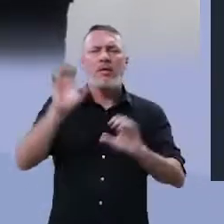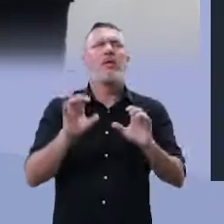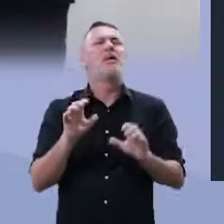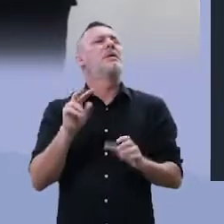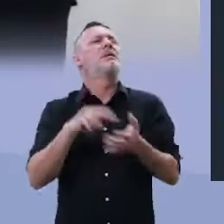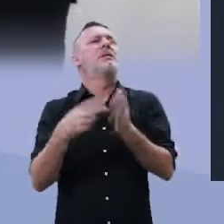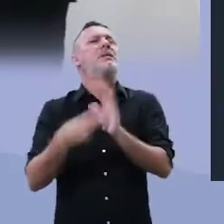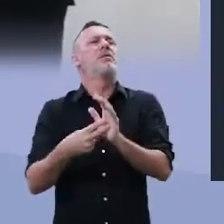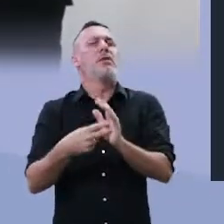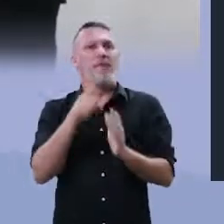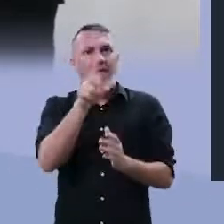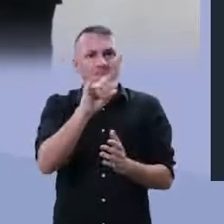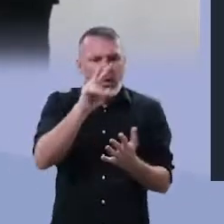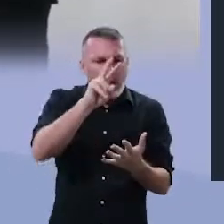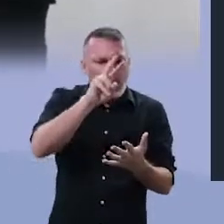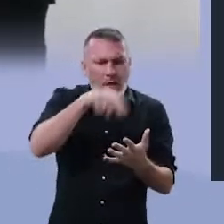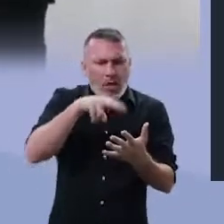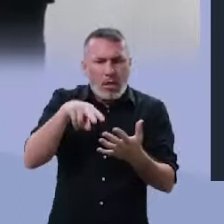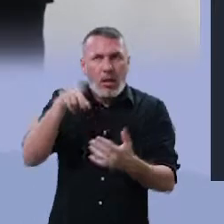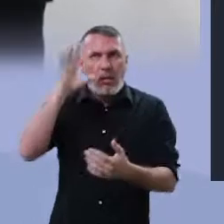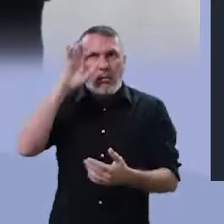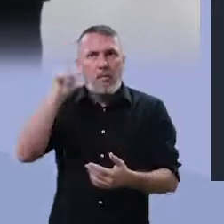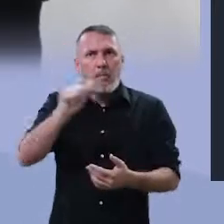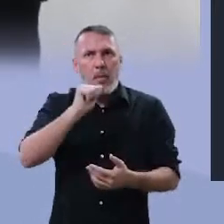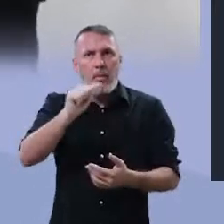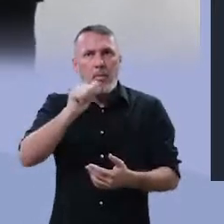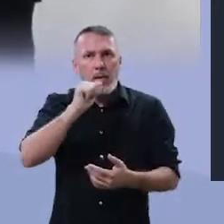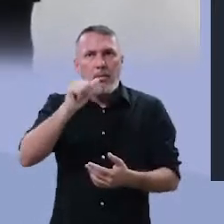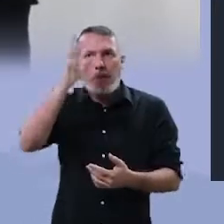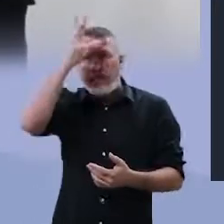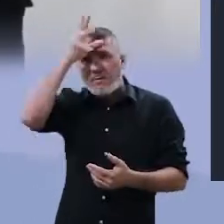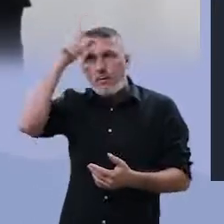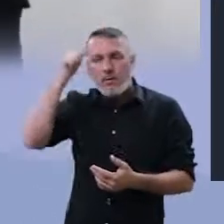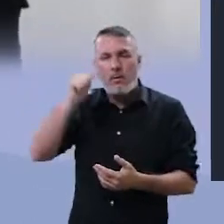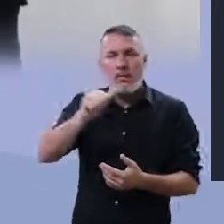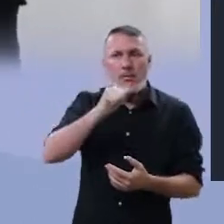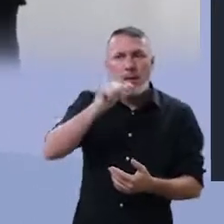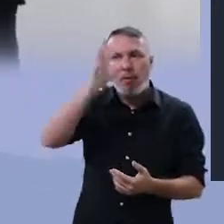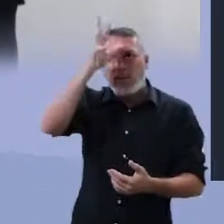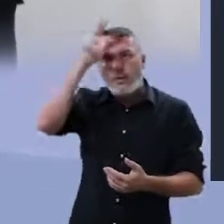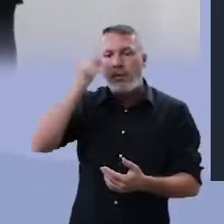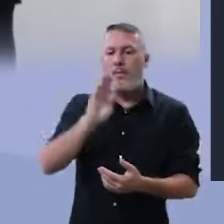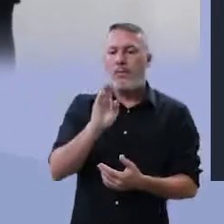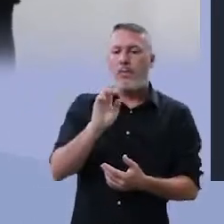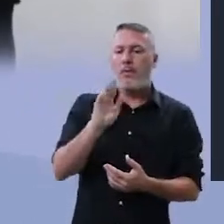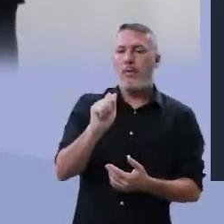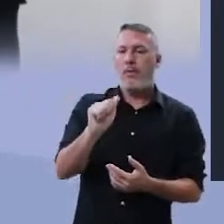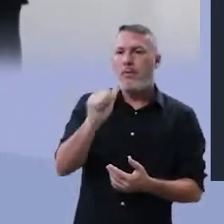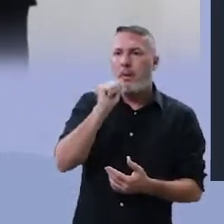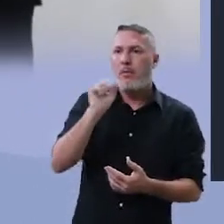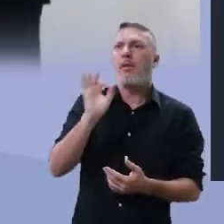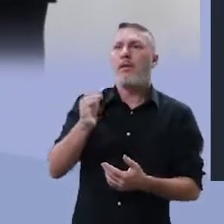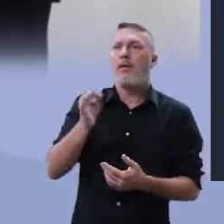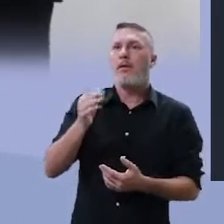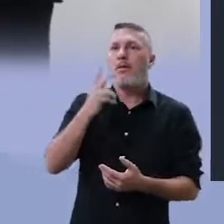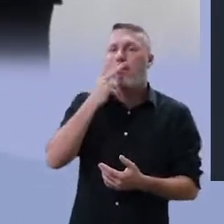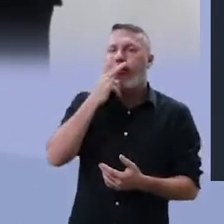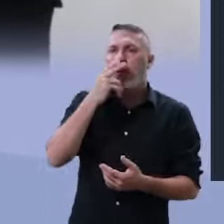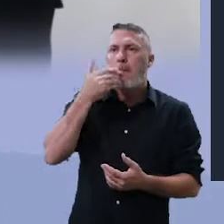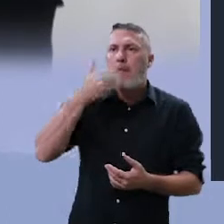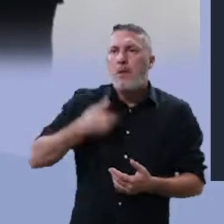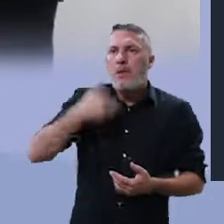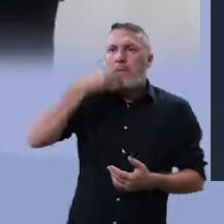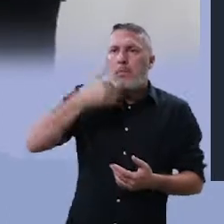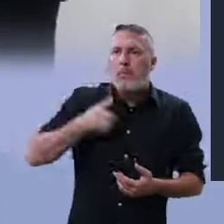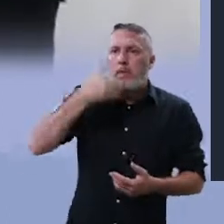Ele então estimula você a pensar no Beba, Beba Coca-Cola. Olha o verbo no interativo, essa ordem que você